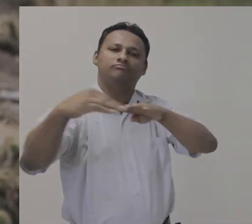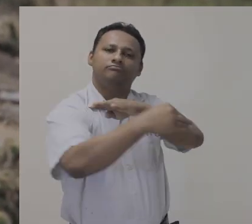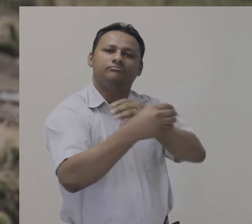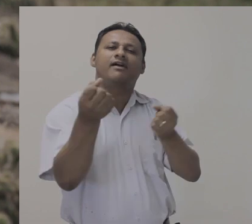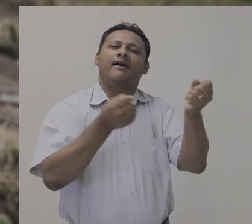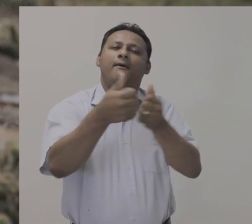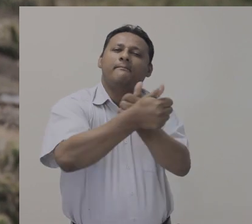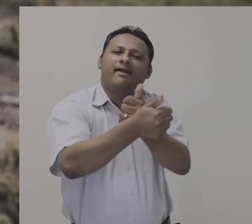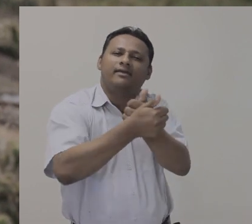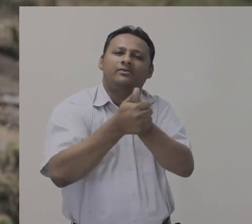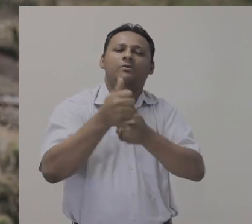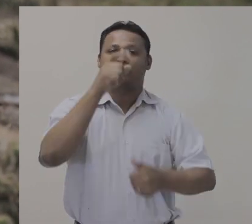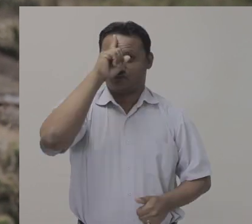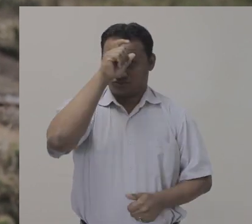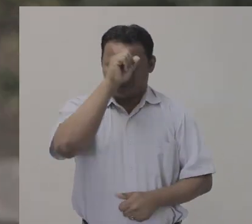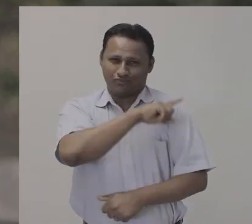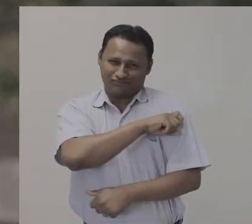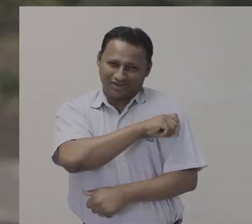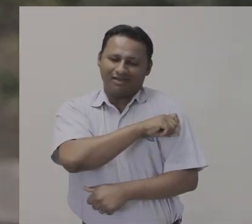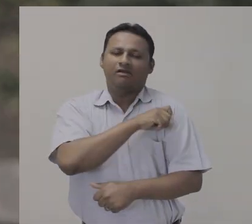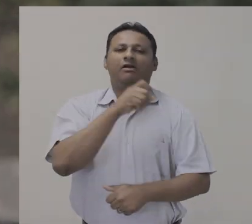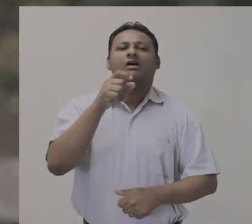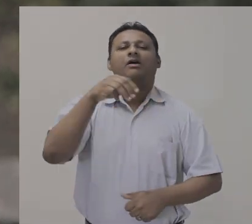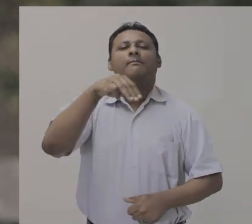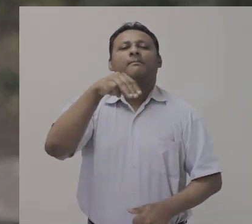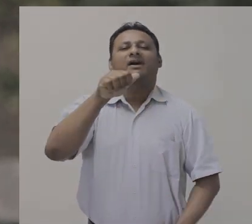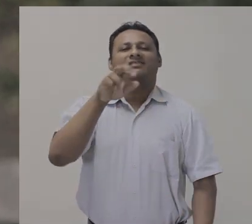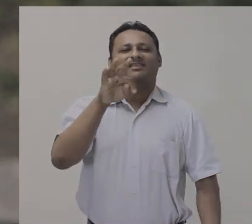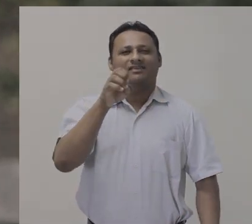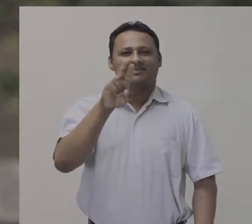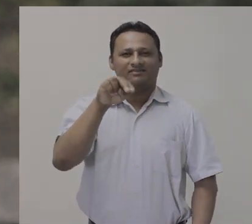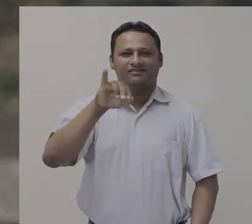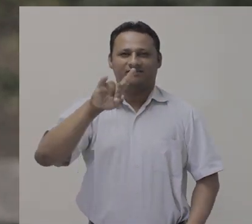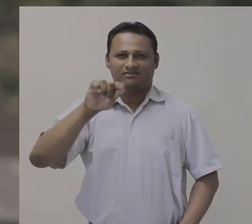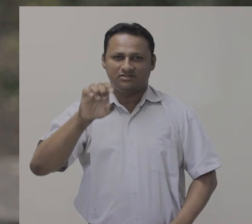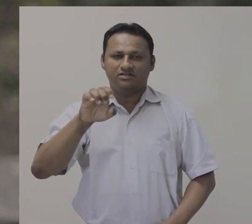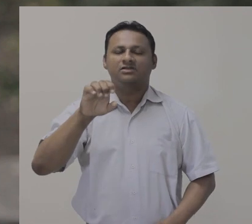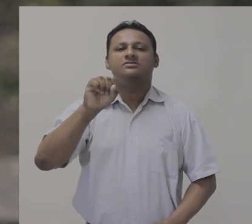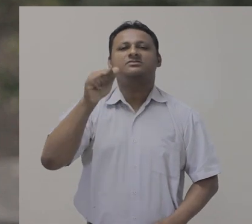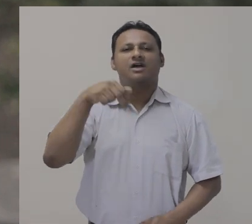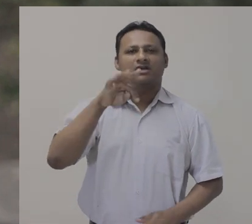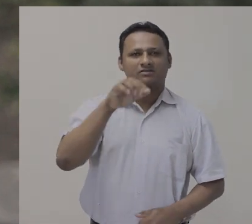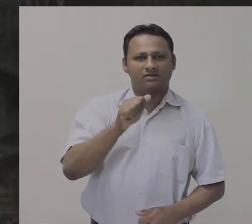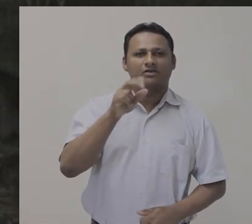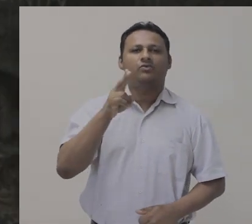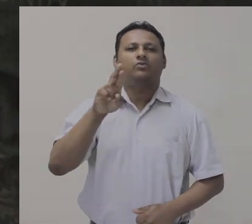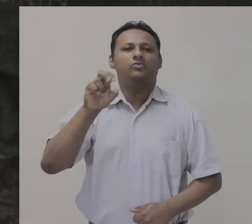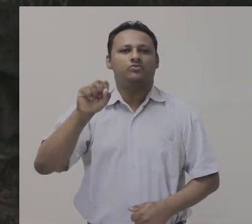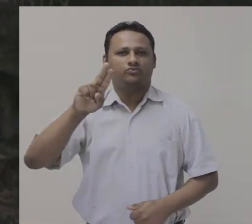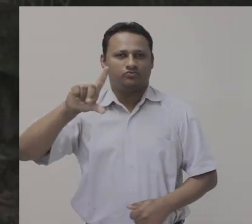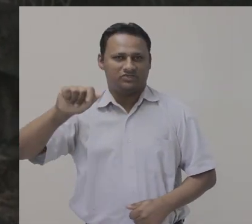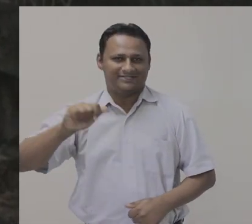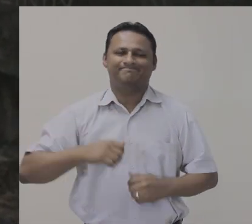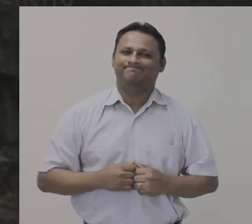Norte, que funciona 24 horas. Essa é a portaria localizada próxima à Maternidade Santa Úrsula. Até